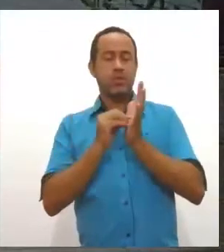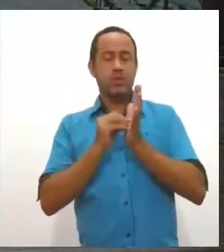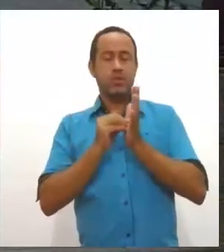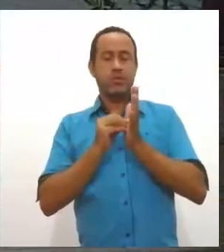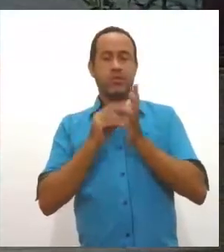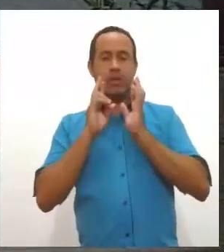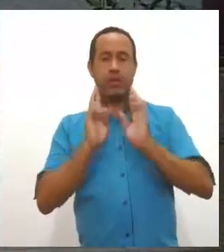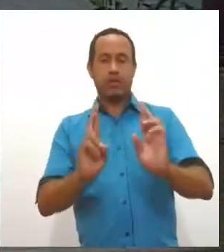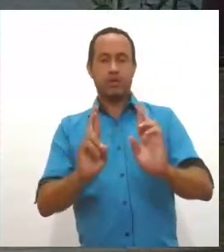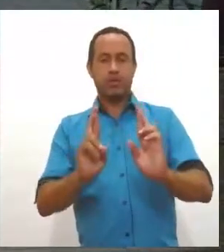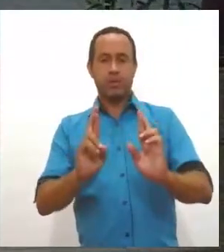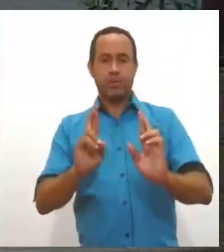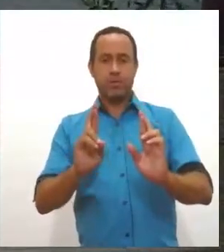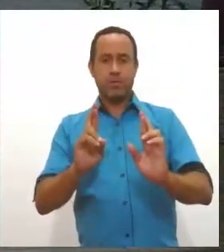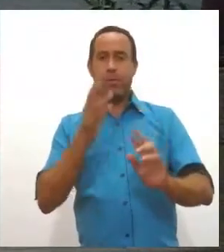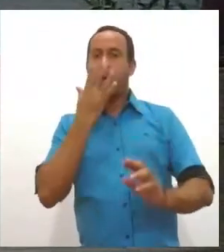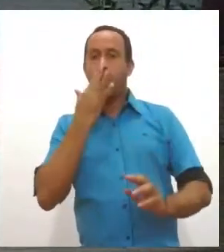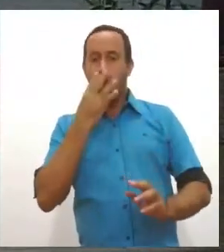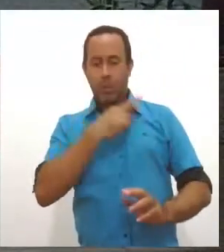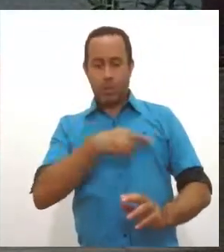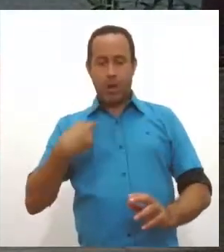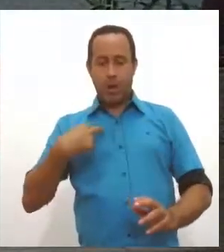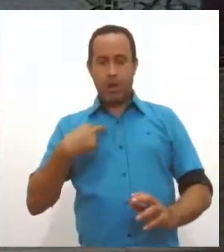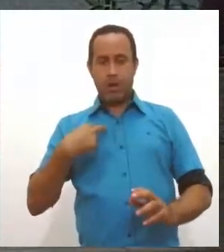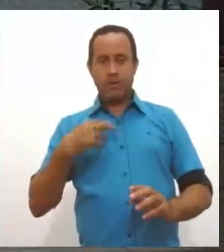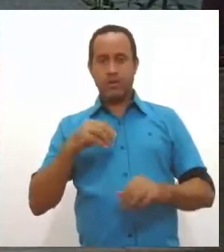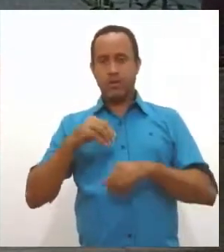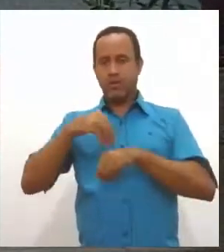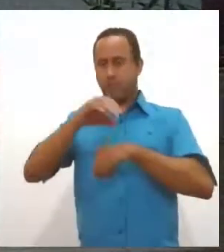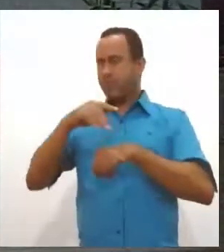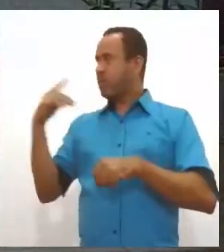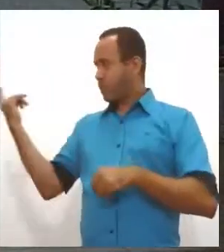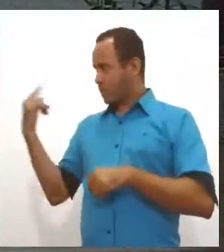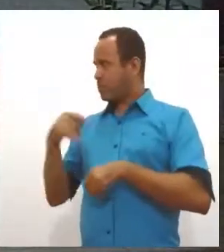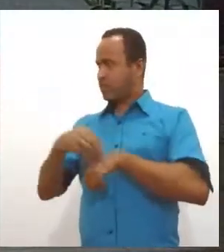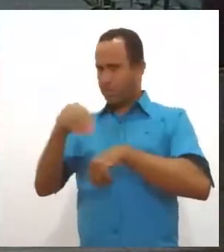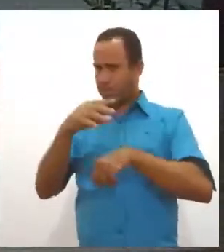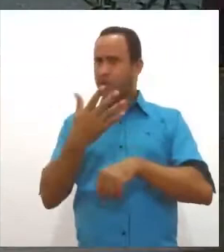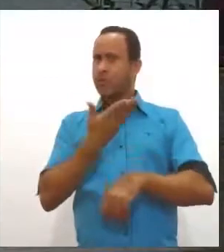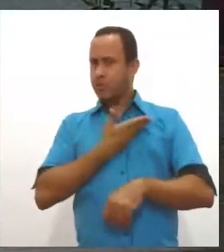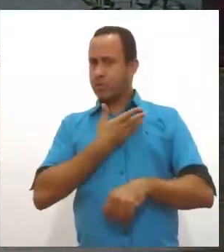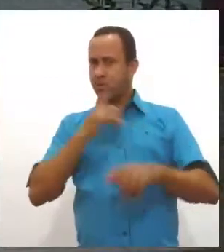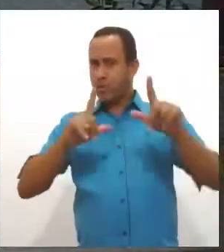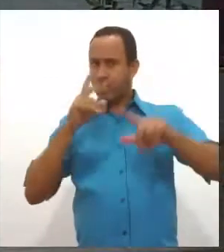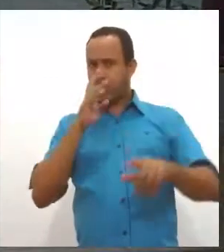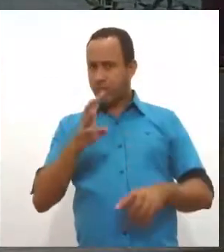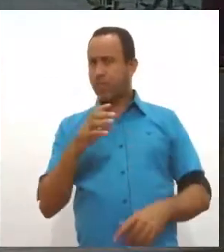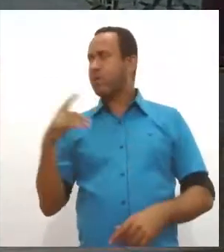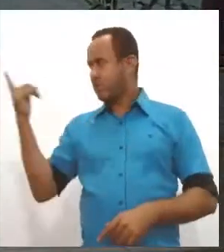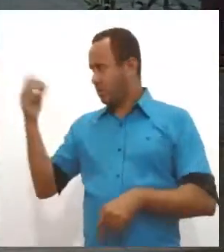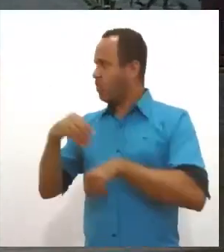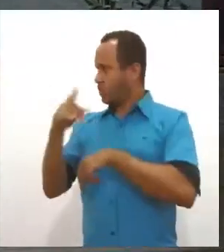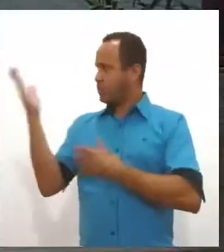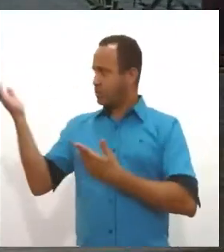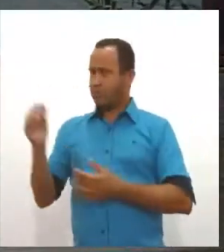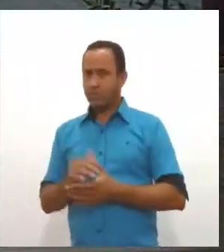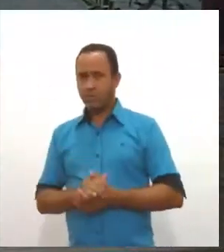por causa de religião. Doutor Fausto, dá um conselho aí para os nossos telespectadores que estão assistindo agora o Jornal da Lese.